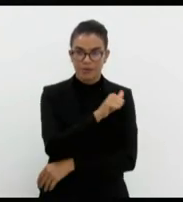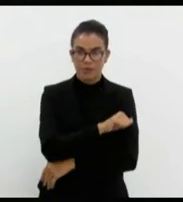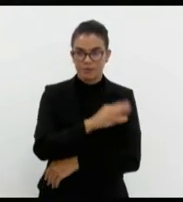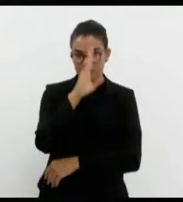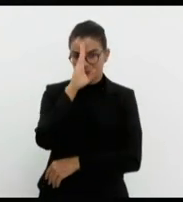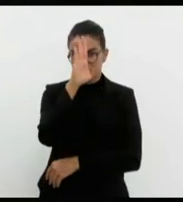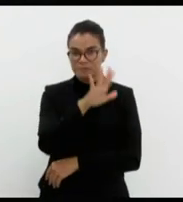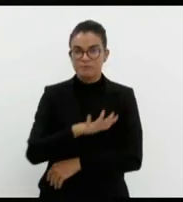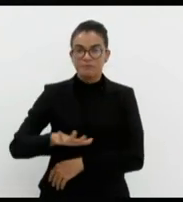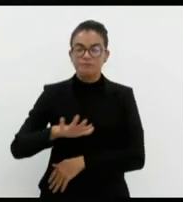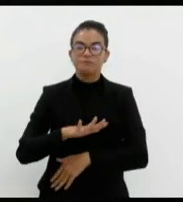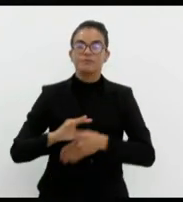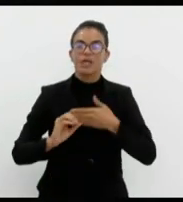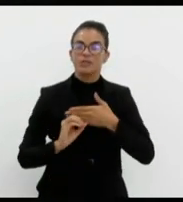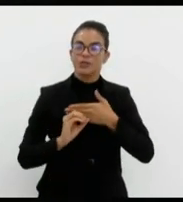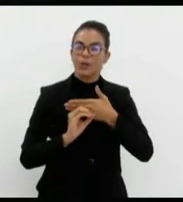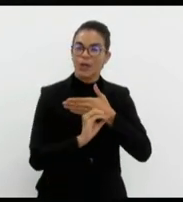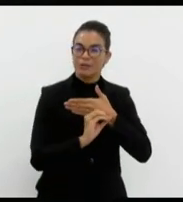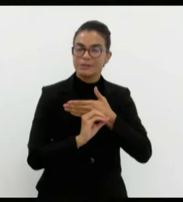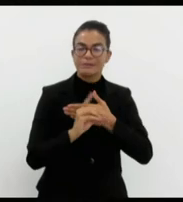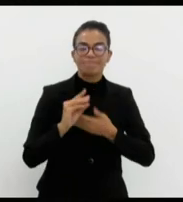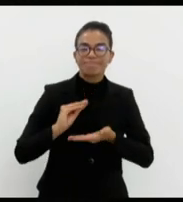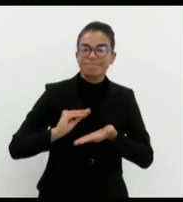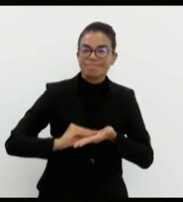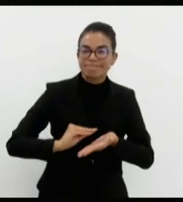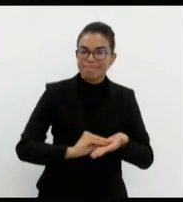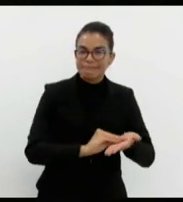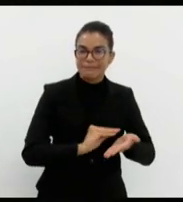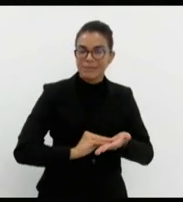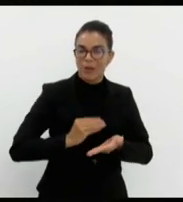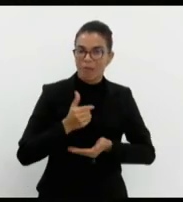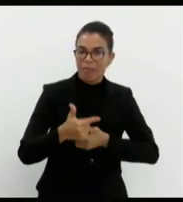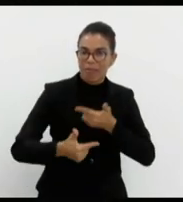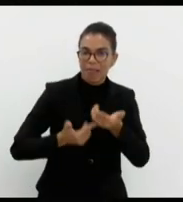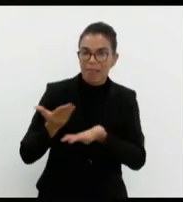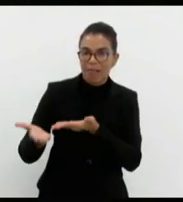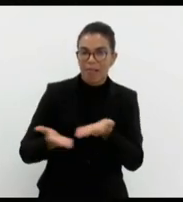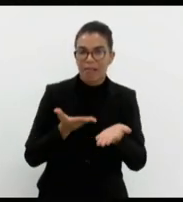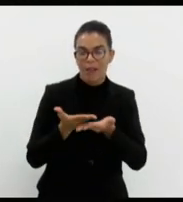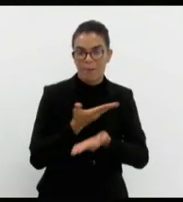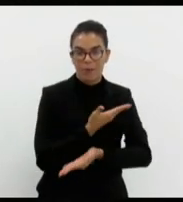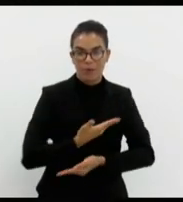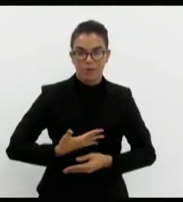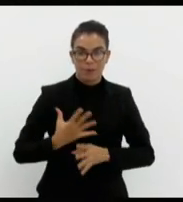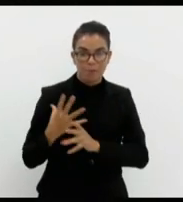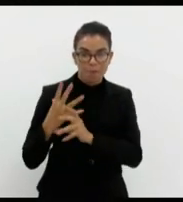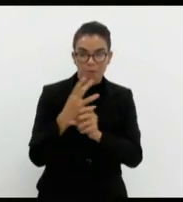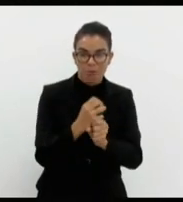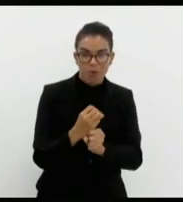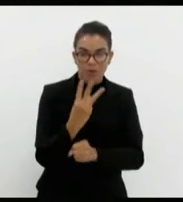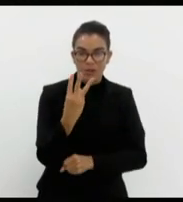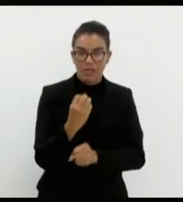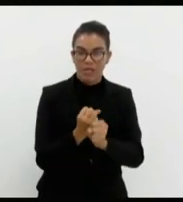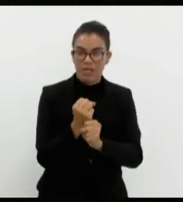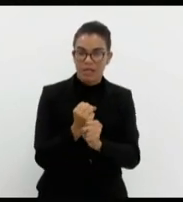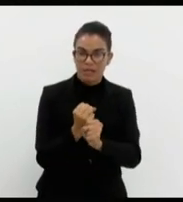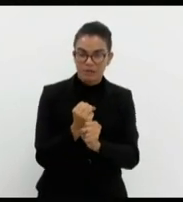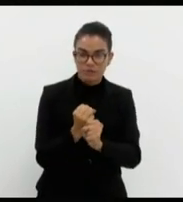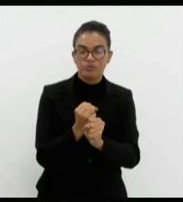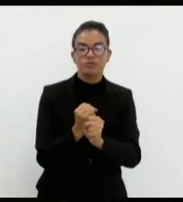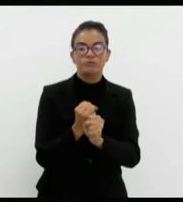povo da Zona Oeste, que sempre sofreu com falta de serviços públicos. Nesses 30 anos, eu nunca imaginei